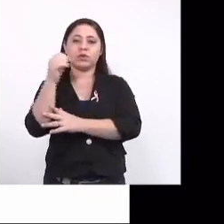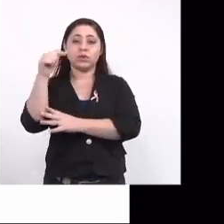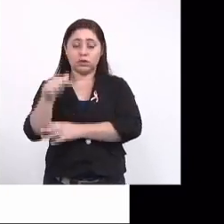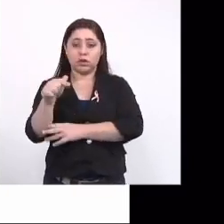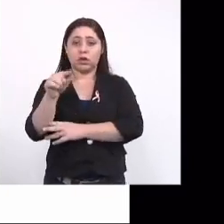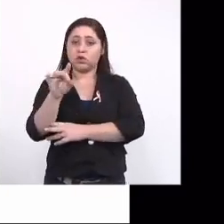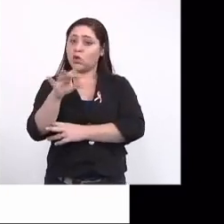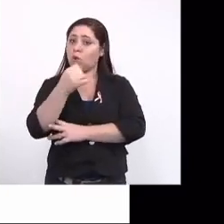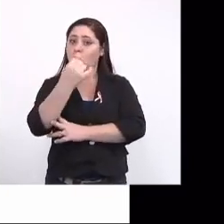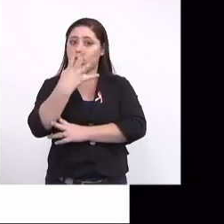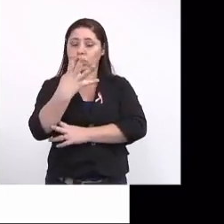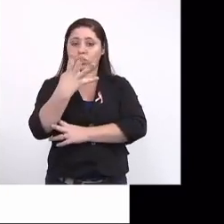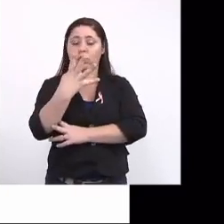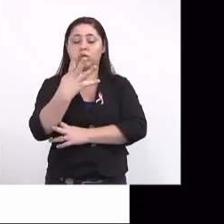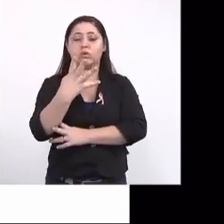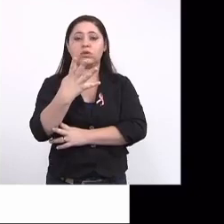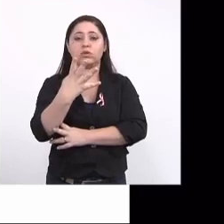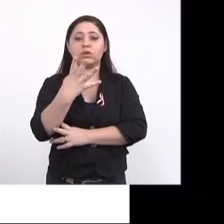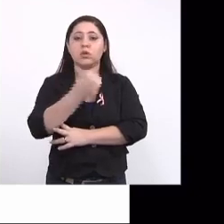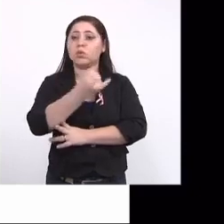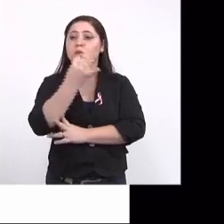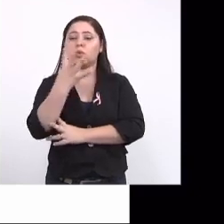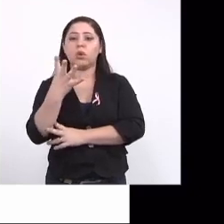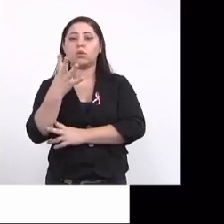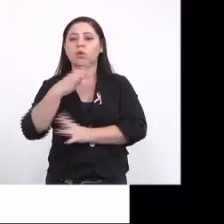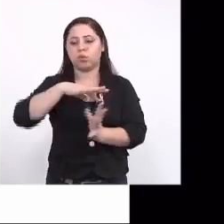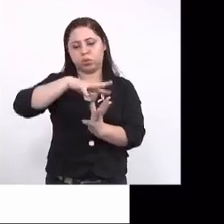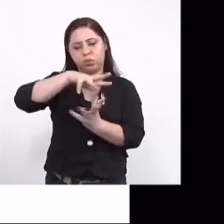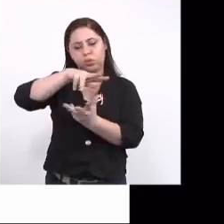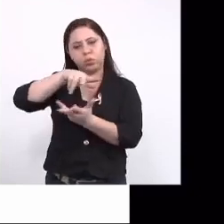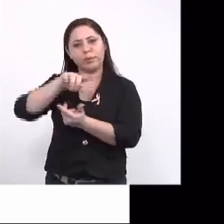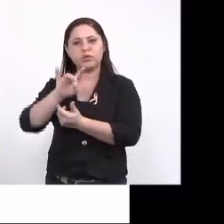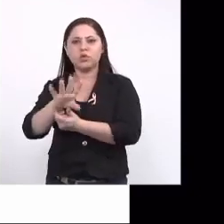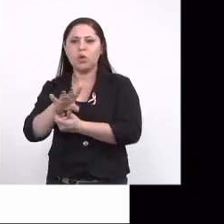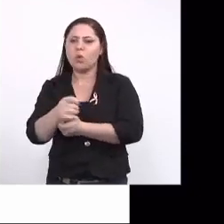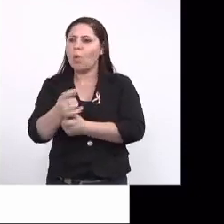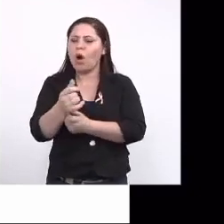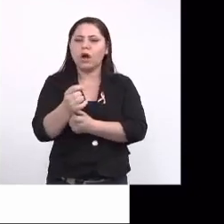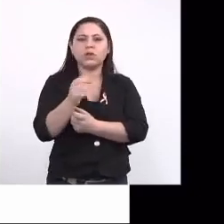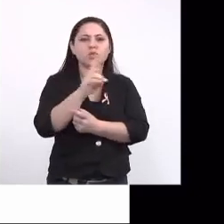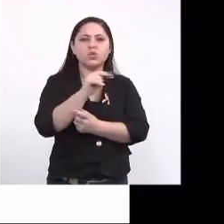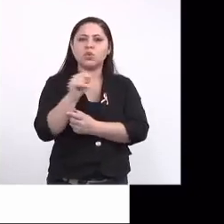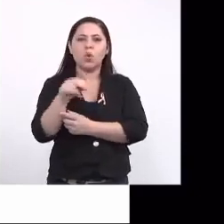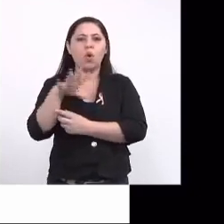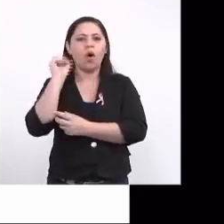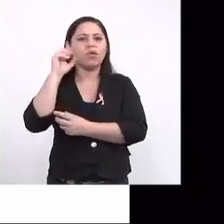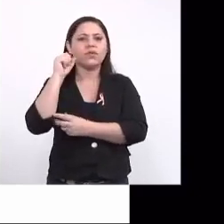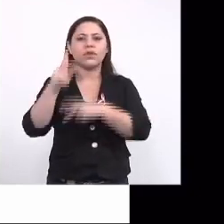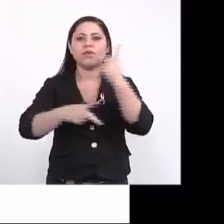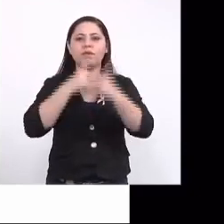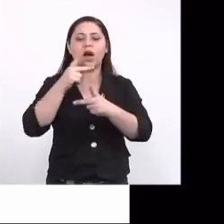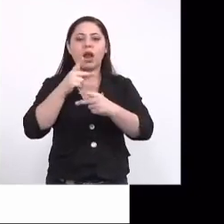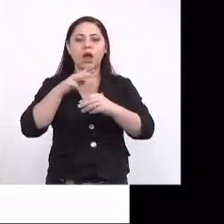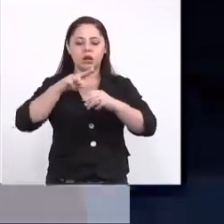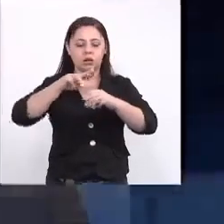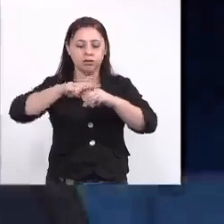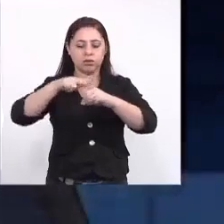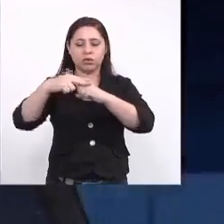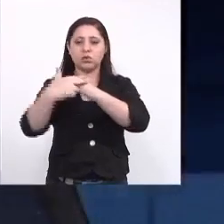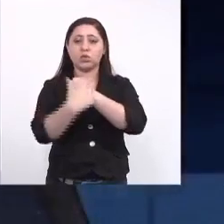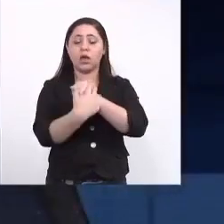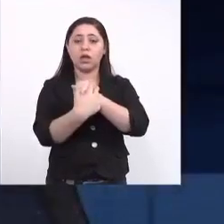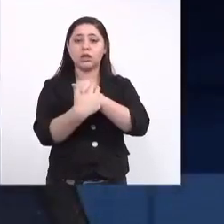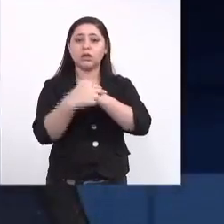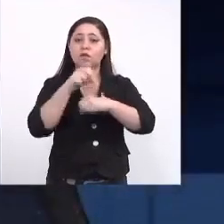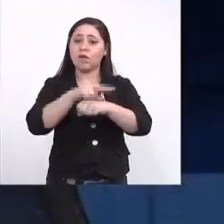dessa doença foram notificados no mundo inteiro. Então, por isso que a gente quase nunca tinha escutado falar da Zika, da doença causada